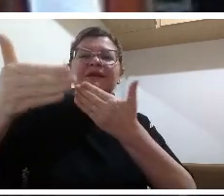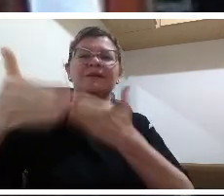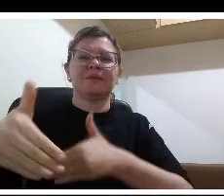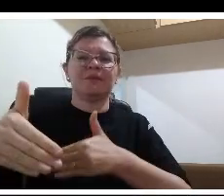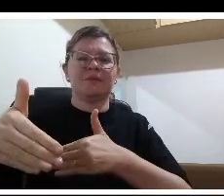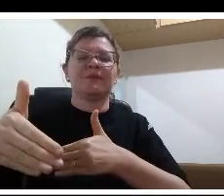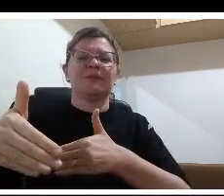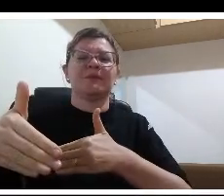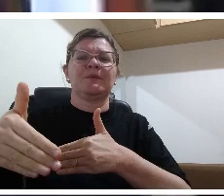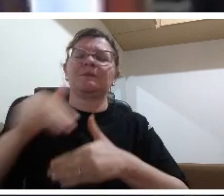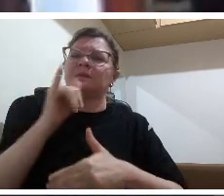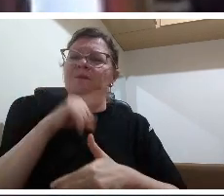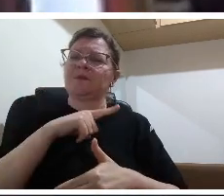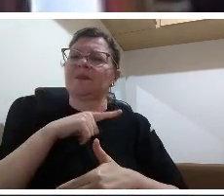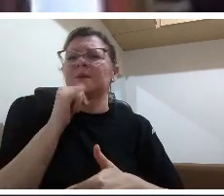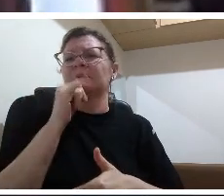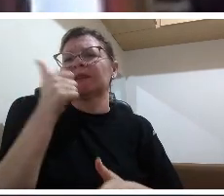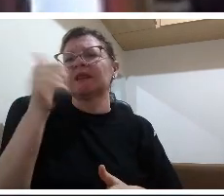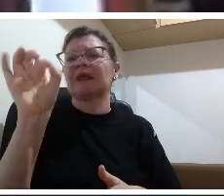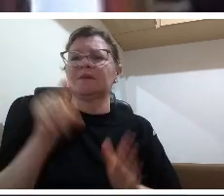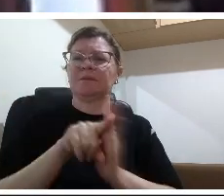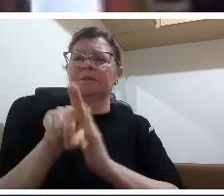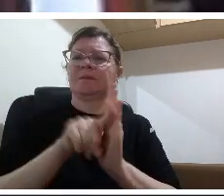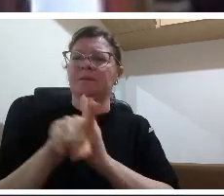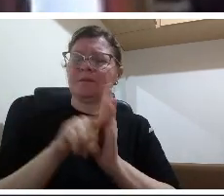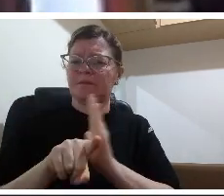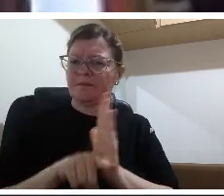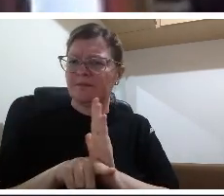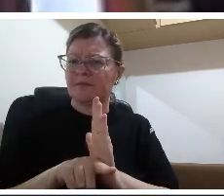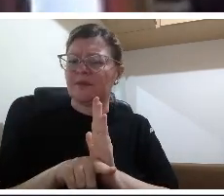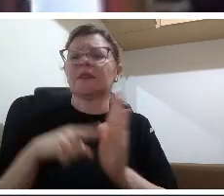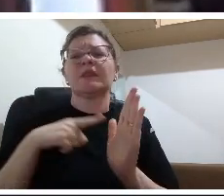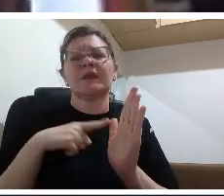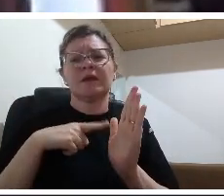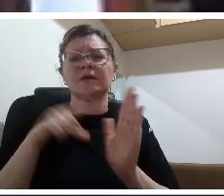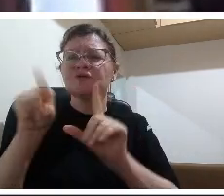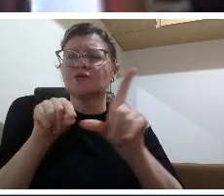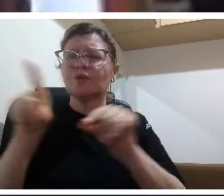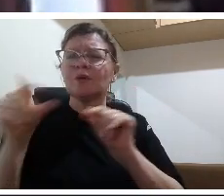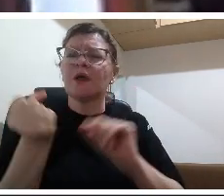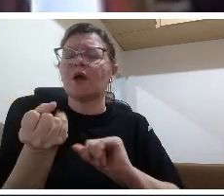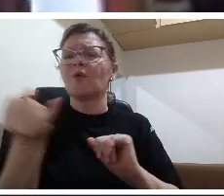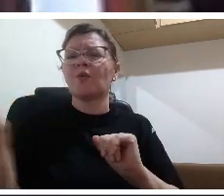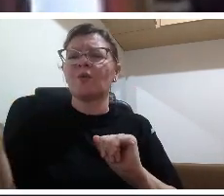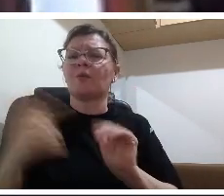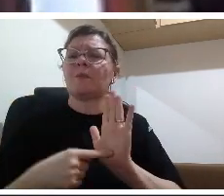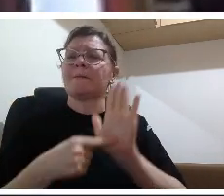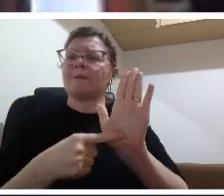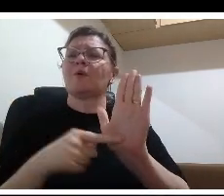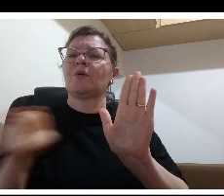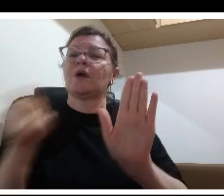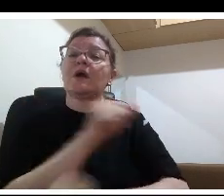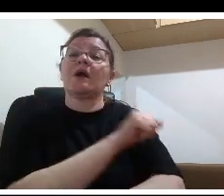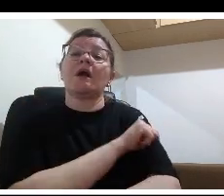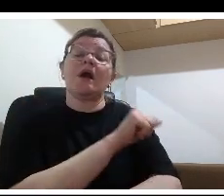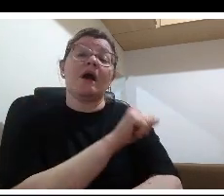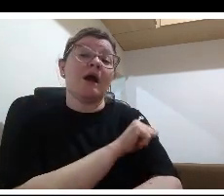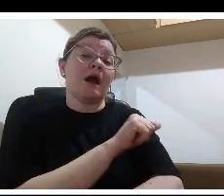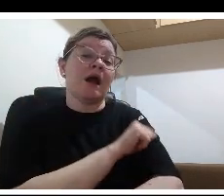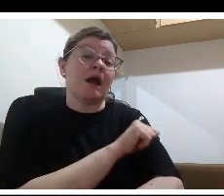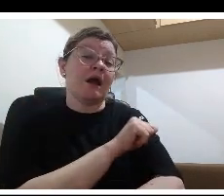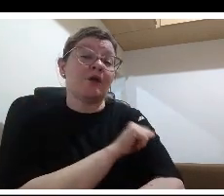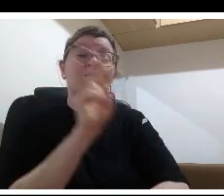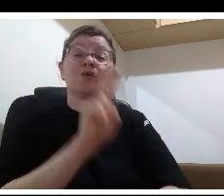conhecimento mas na verdade acho que nós deveríamos auxiliar ou não eu creio que é um fenômeno geral e aí tem